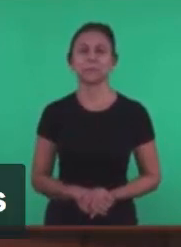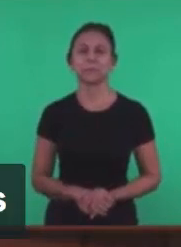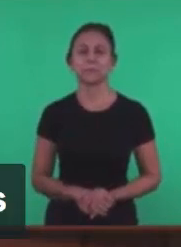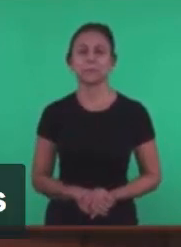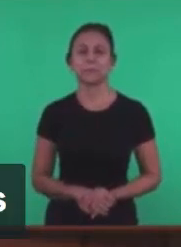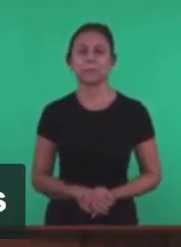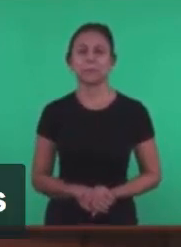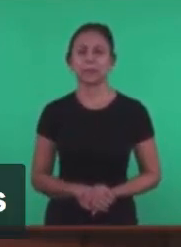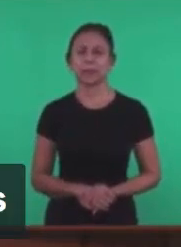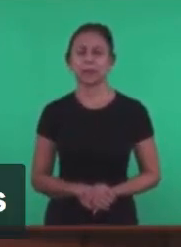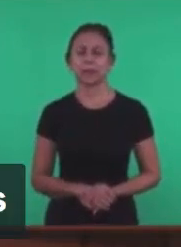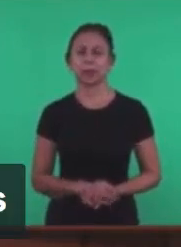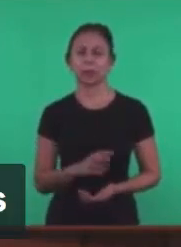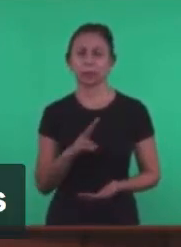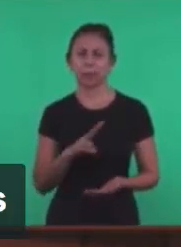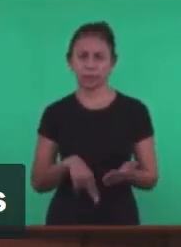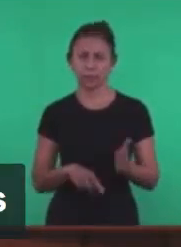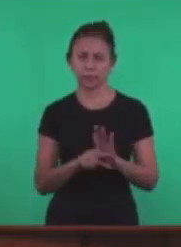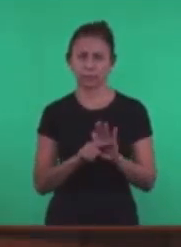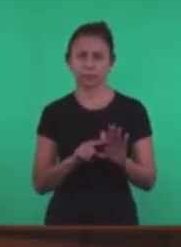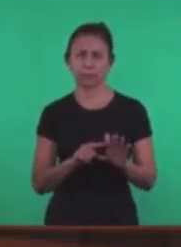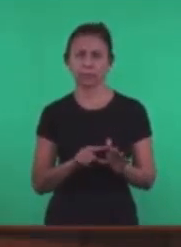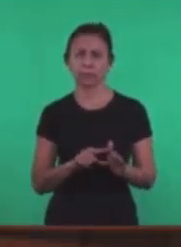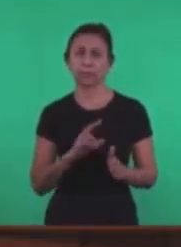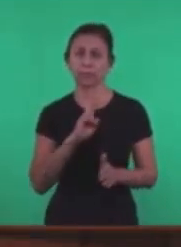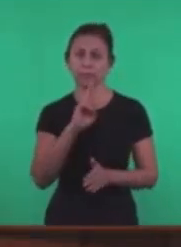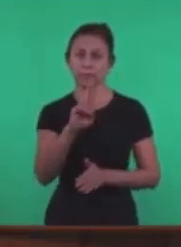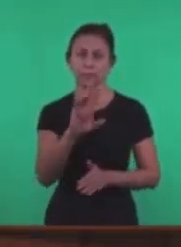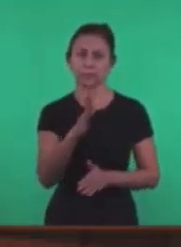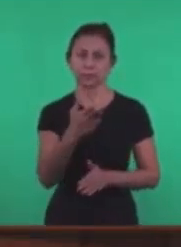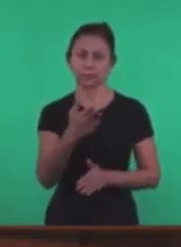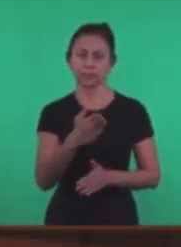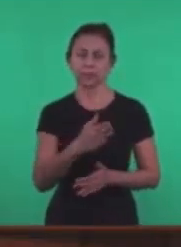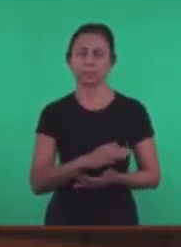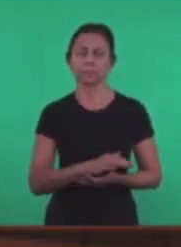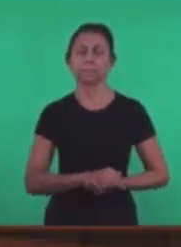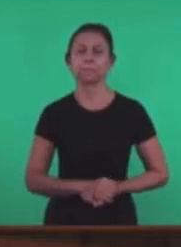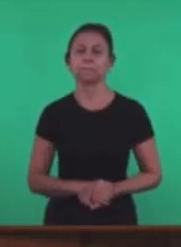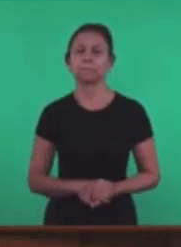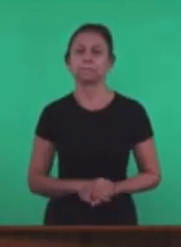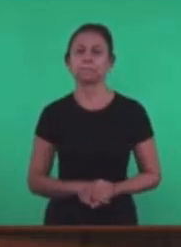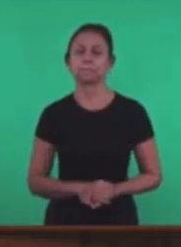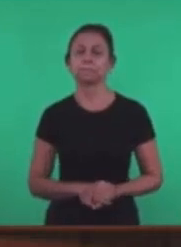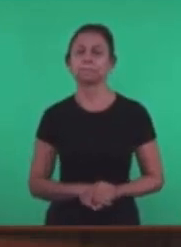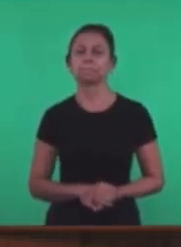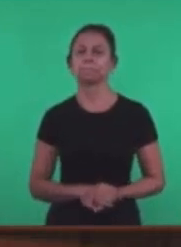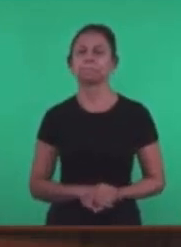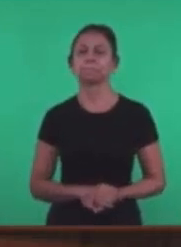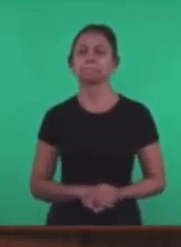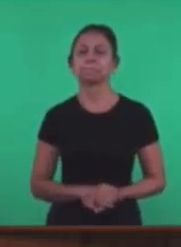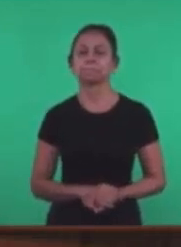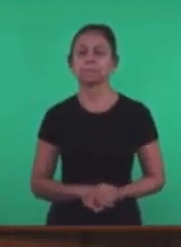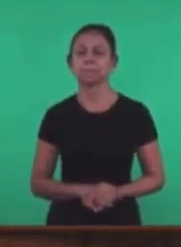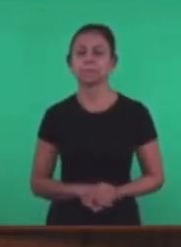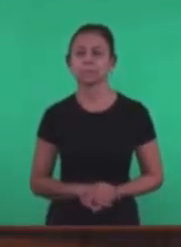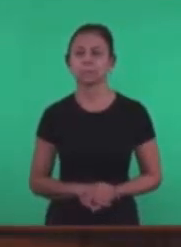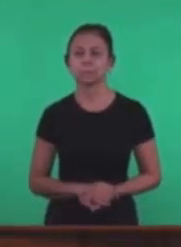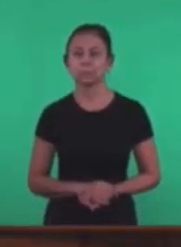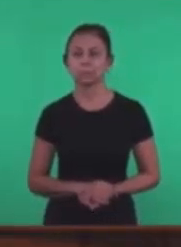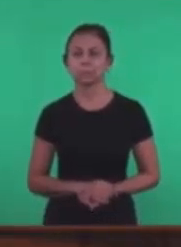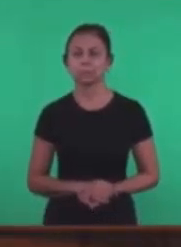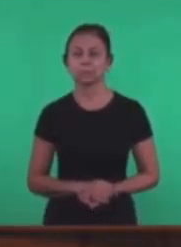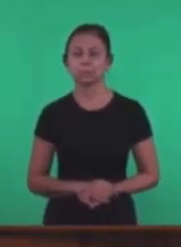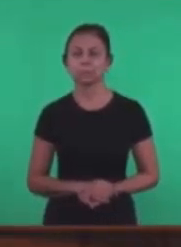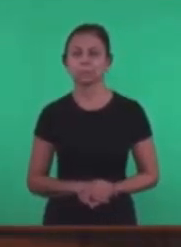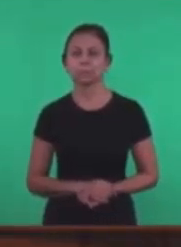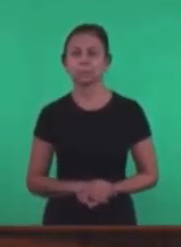Já podemos ler Diretamente o verso Então está aqui A resposta Vamos ler O verso Que é o verso 4 Então o